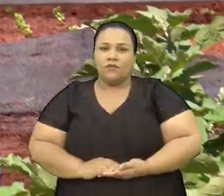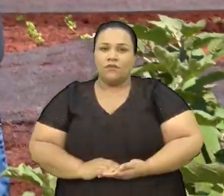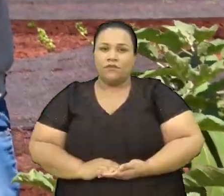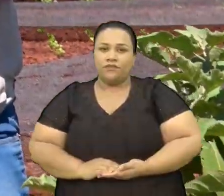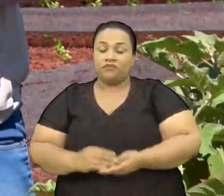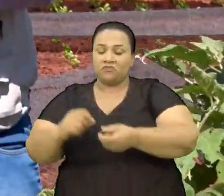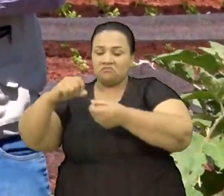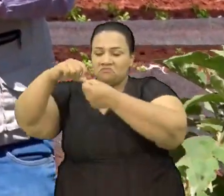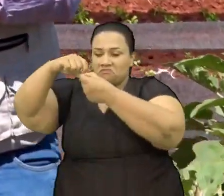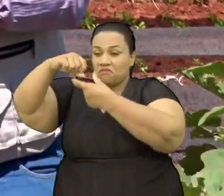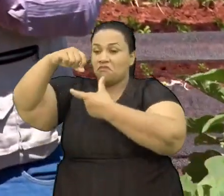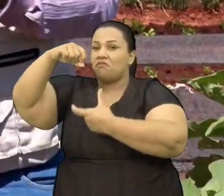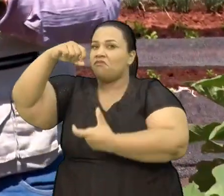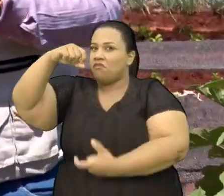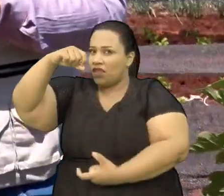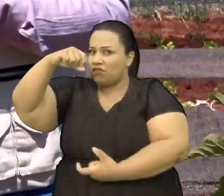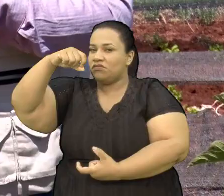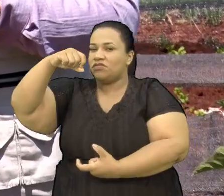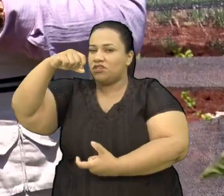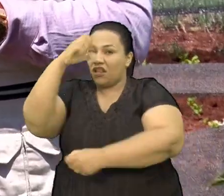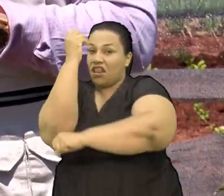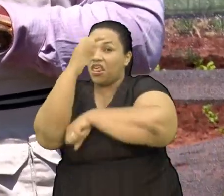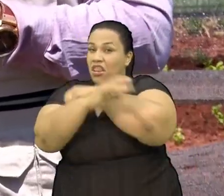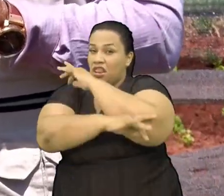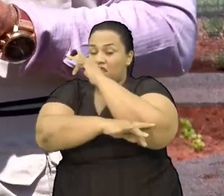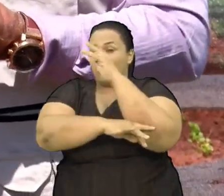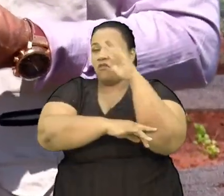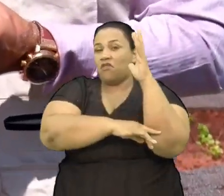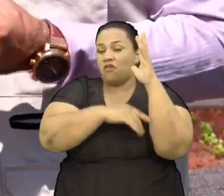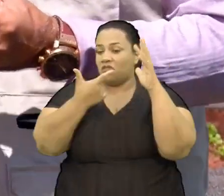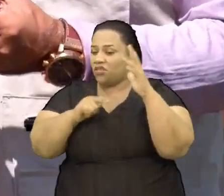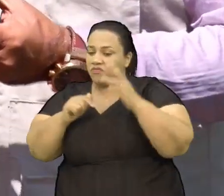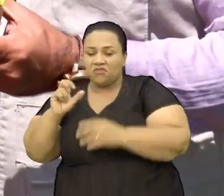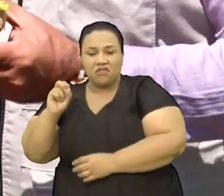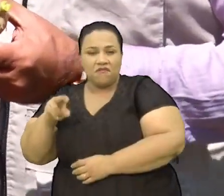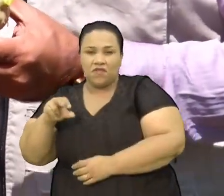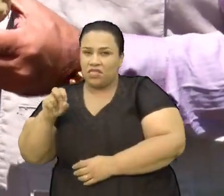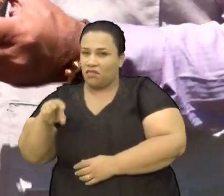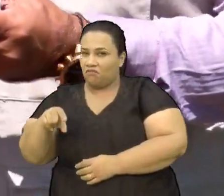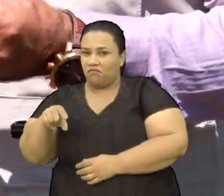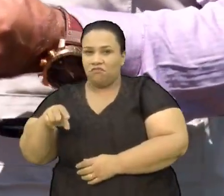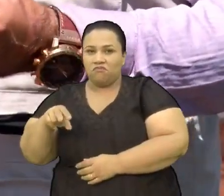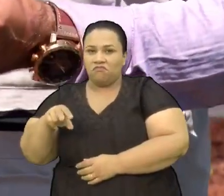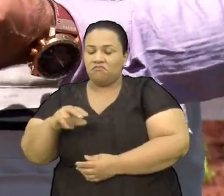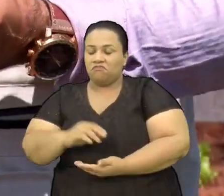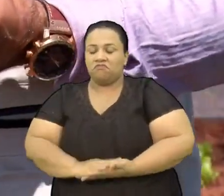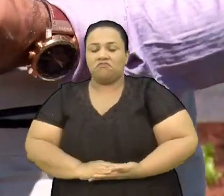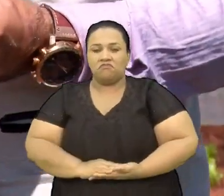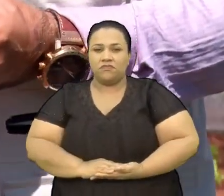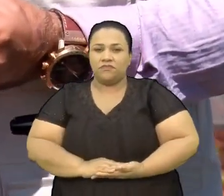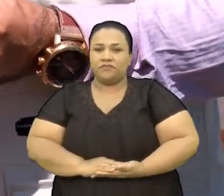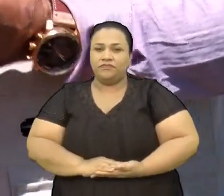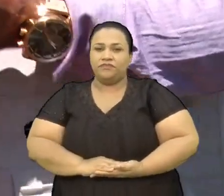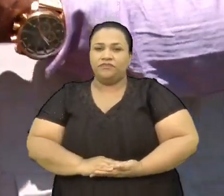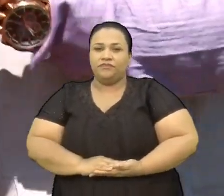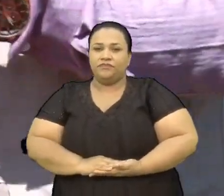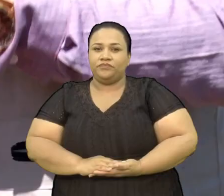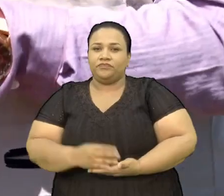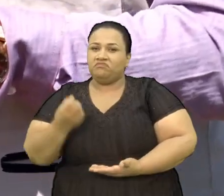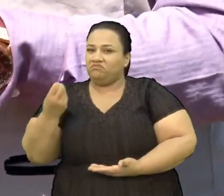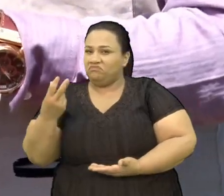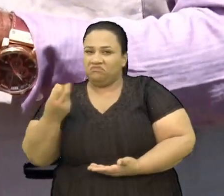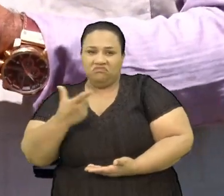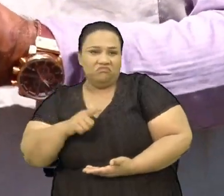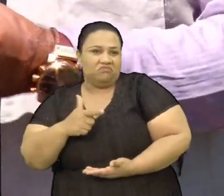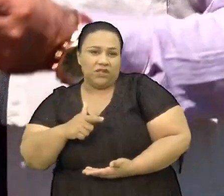Uma berinjela Natural Orgânica Sem nenhum tipo de Agrotóxico Agrotóxico Sim Isso aqui é dona